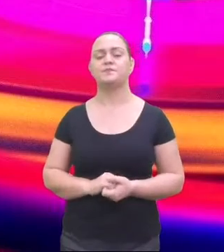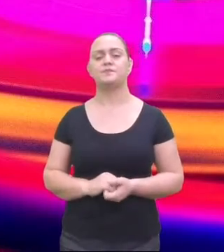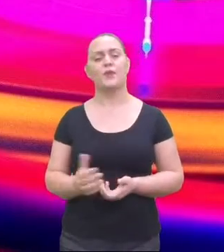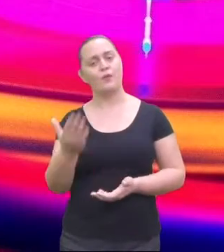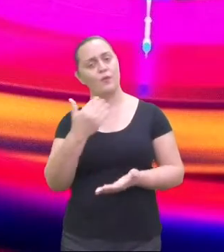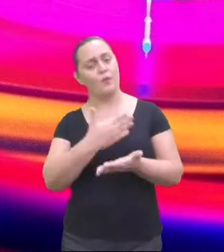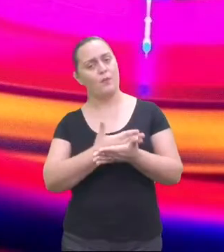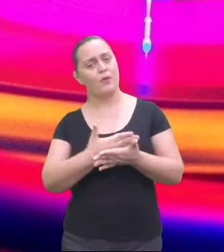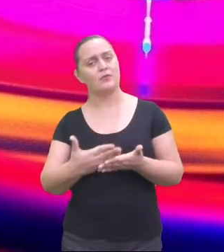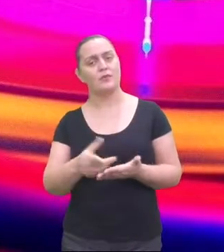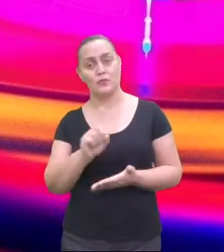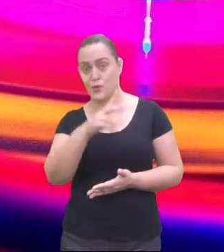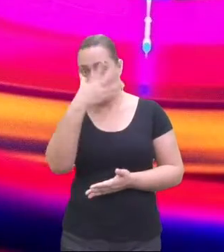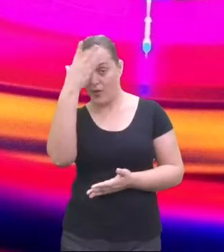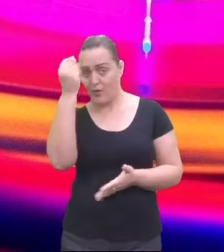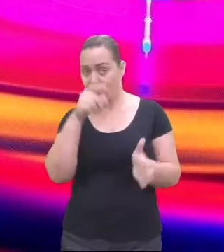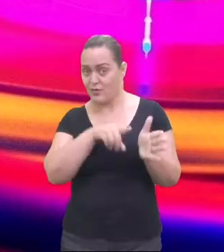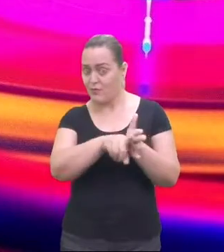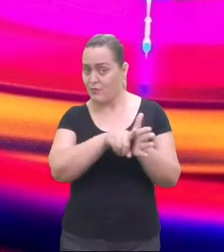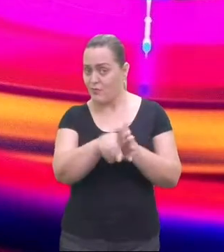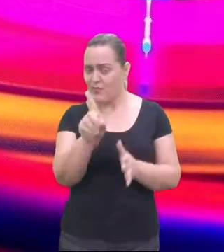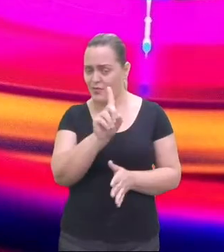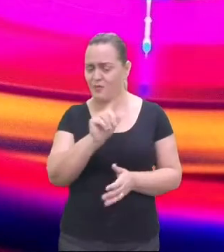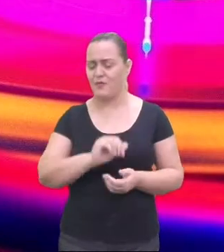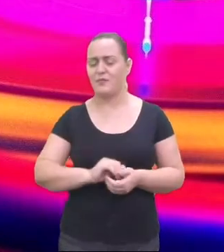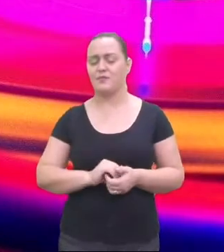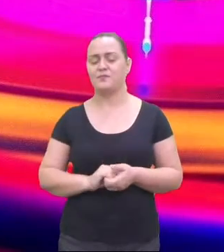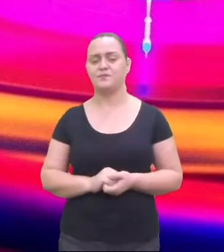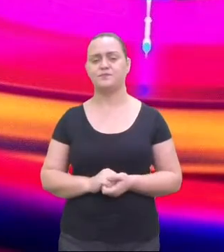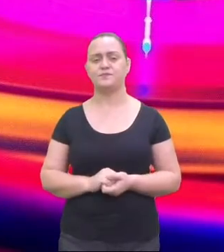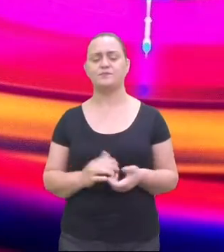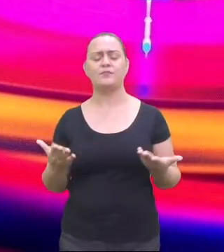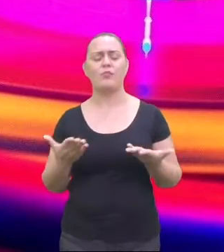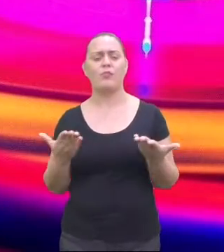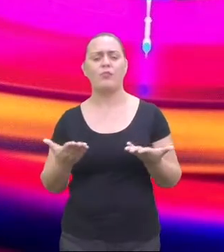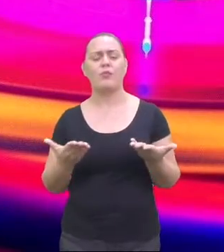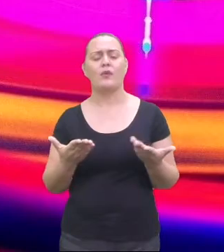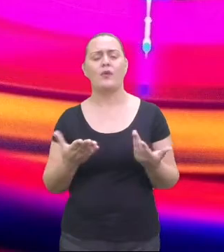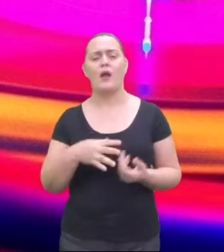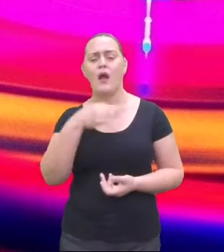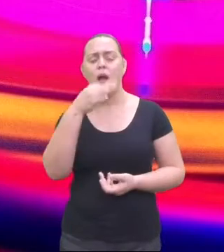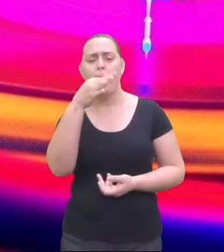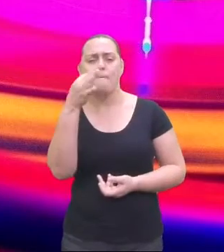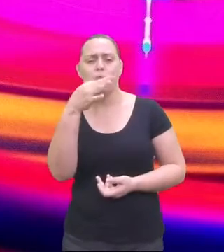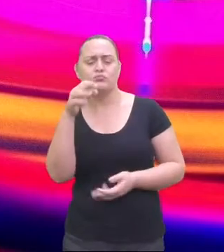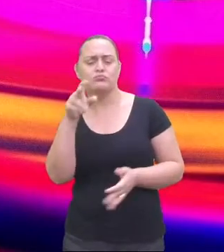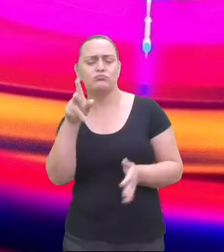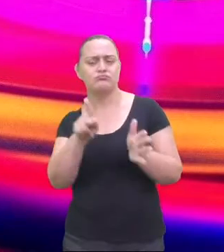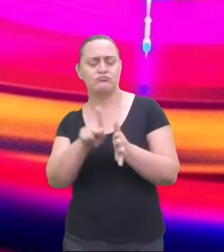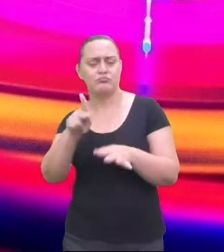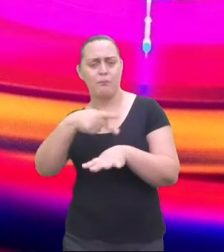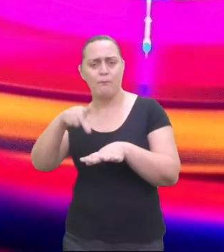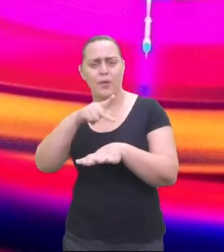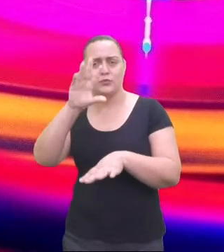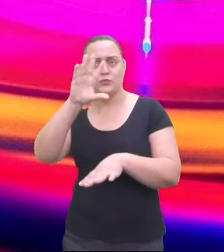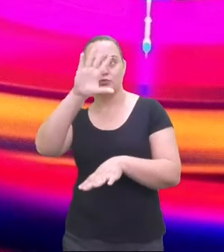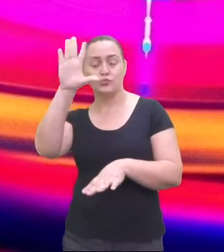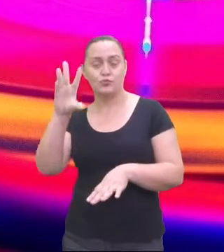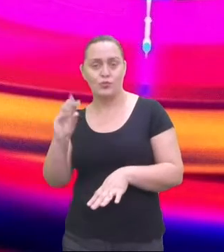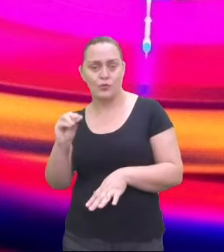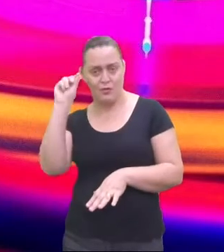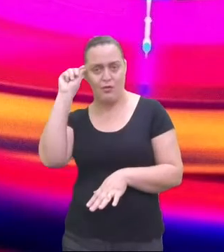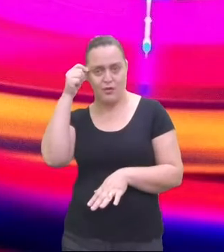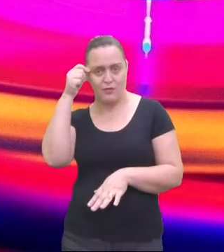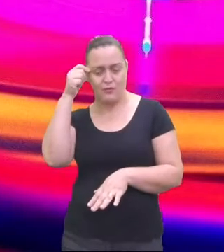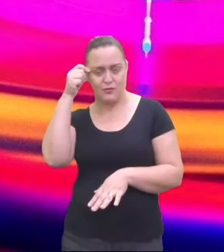Não esquece da pesquisa. A música tradicional da África, ela é dada à vastidão